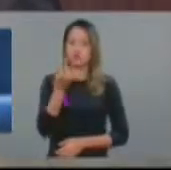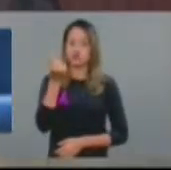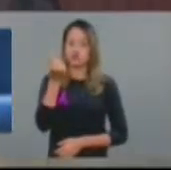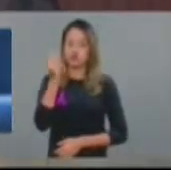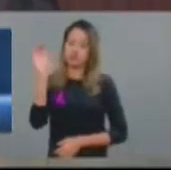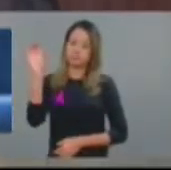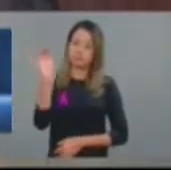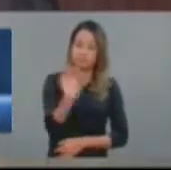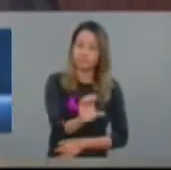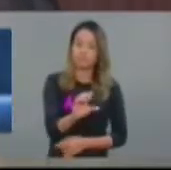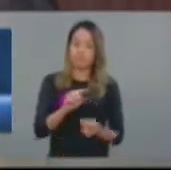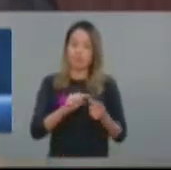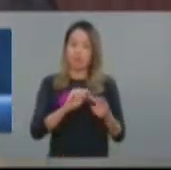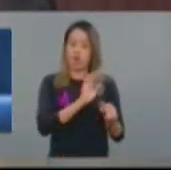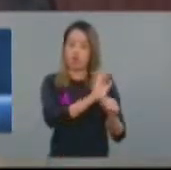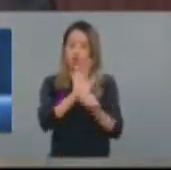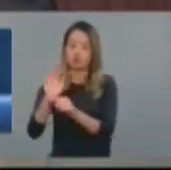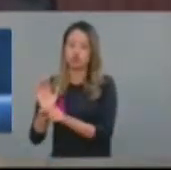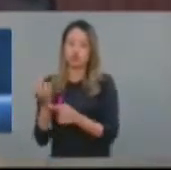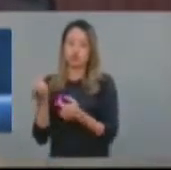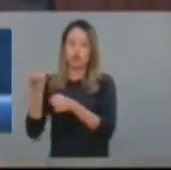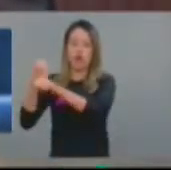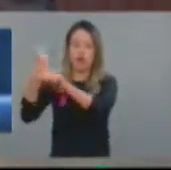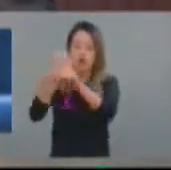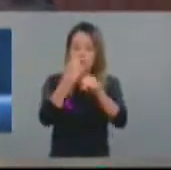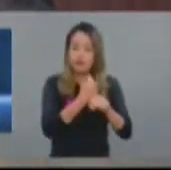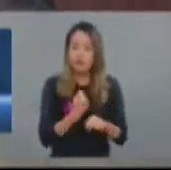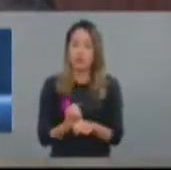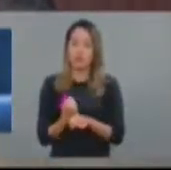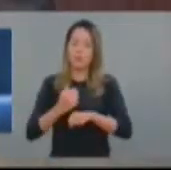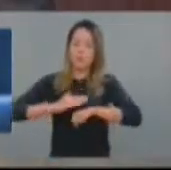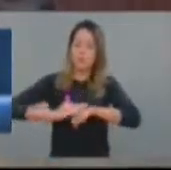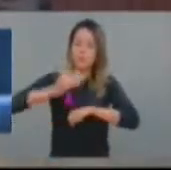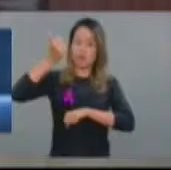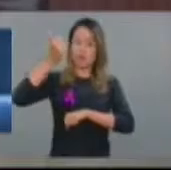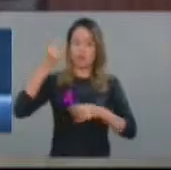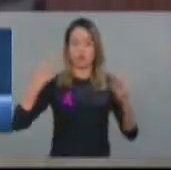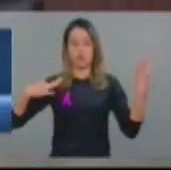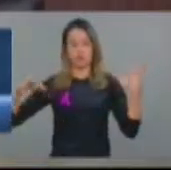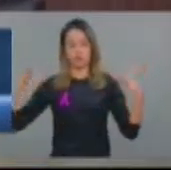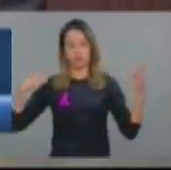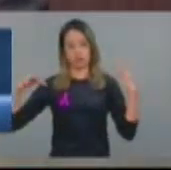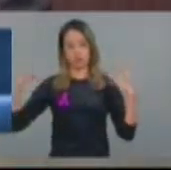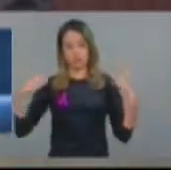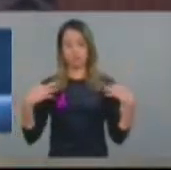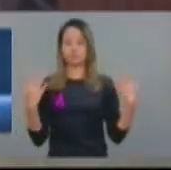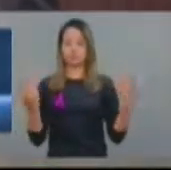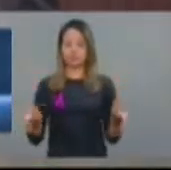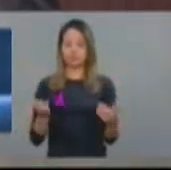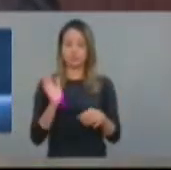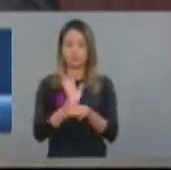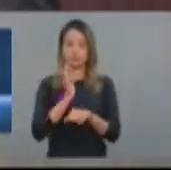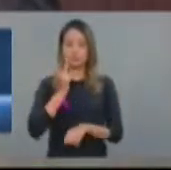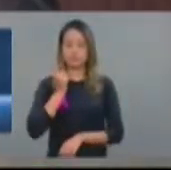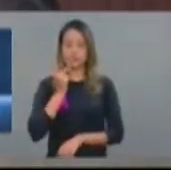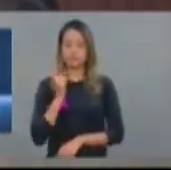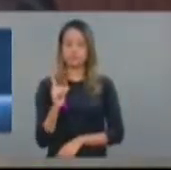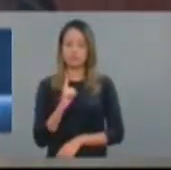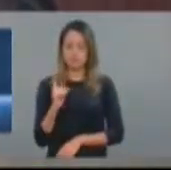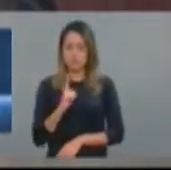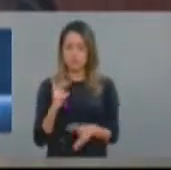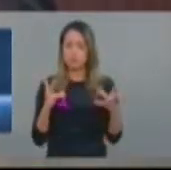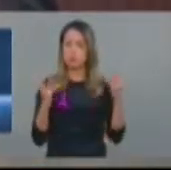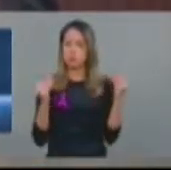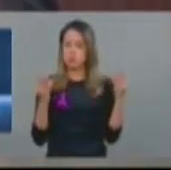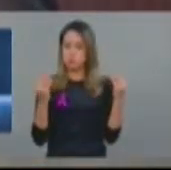a nova campanha de divulgação no Estado do Ceará. O Ceará tem feito muitos investimentos que têm